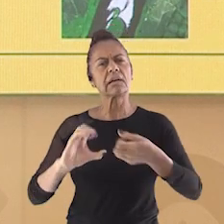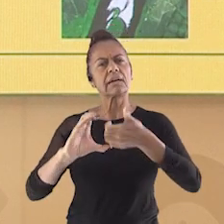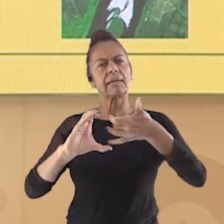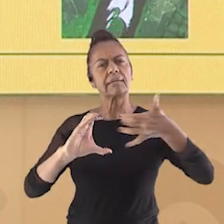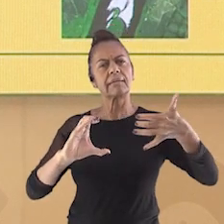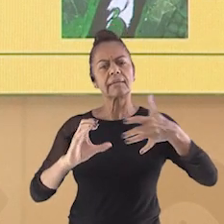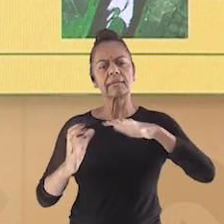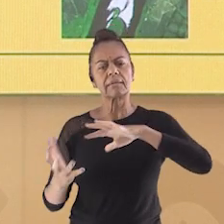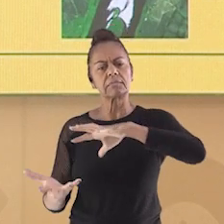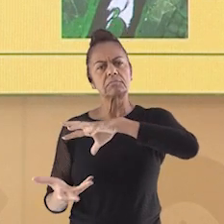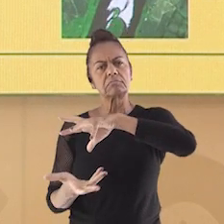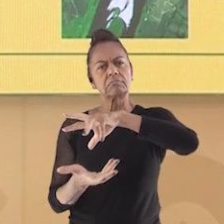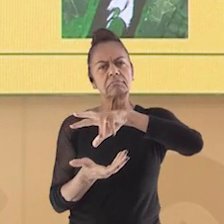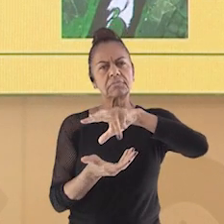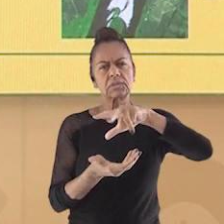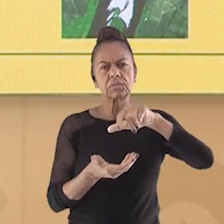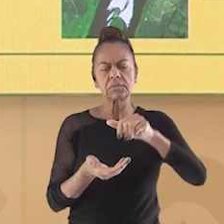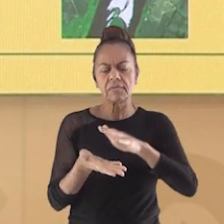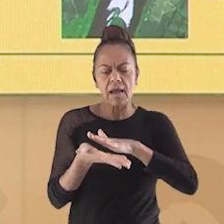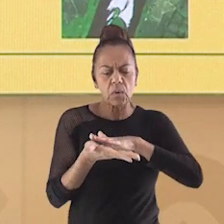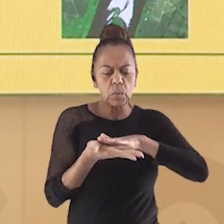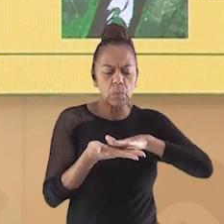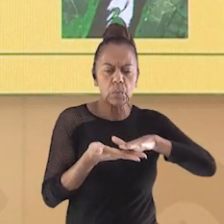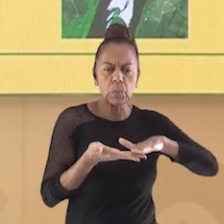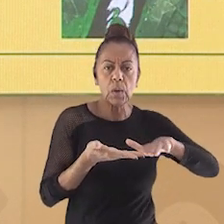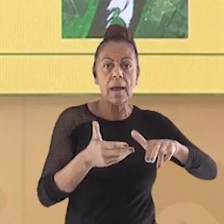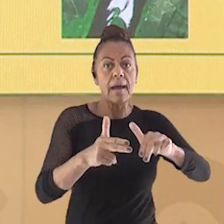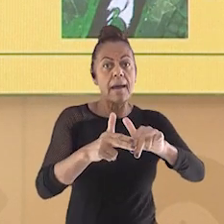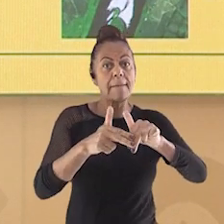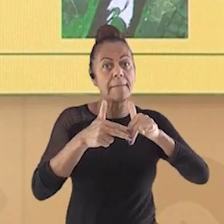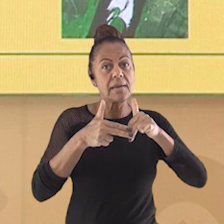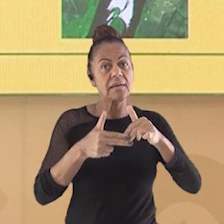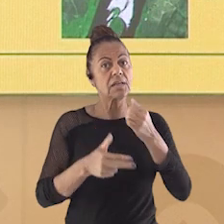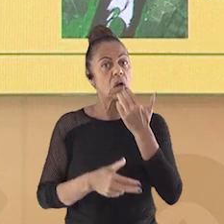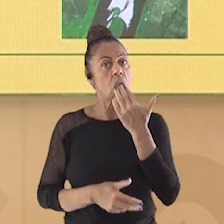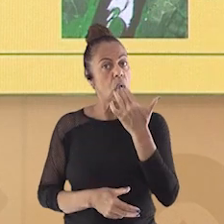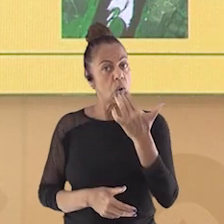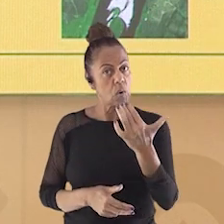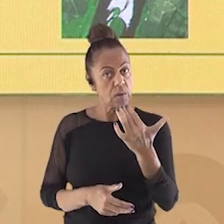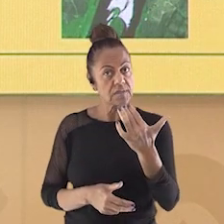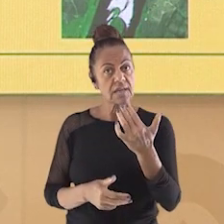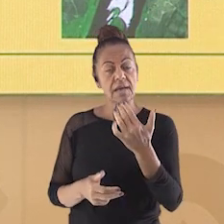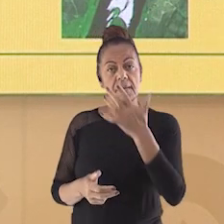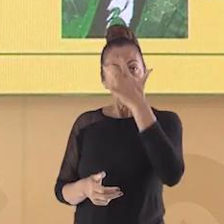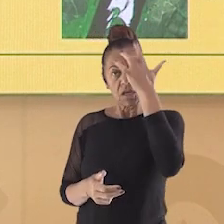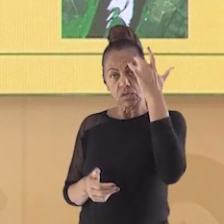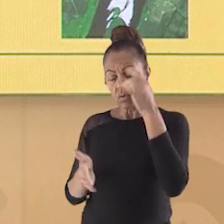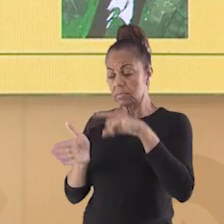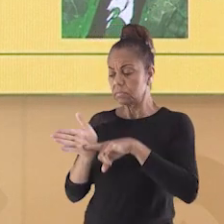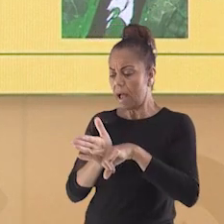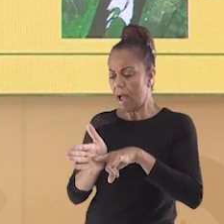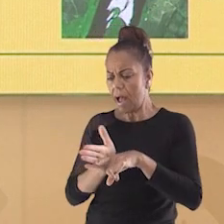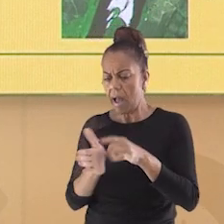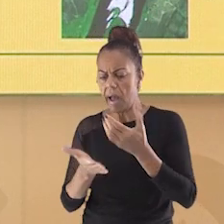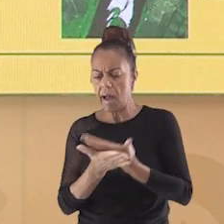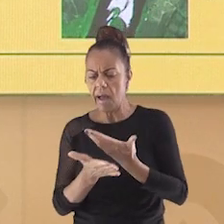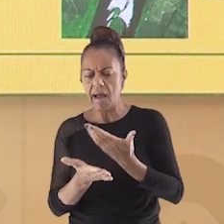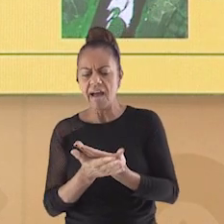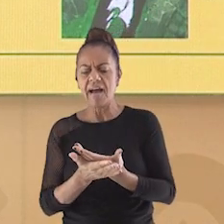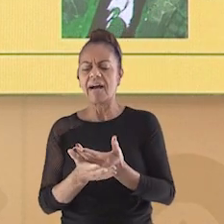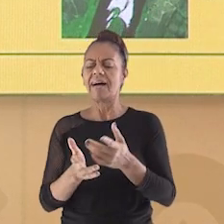a superfície da Terra? Sim, é através dessas cores que os estudiosos podem interpretar